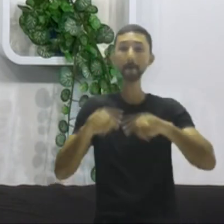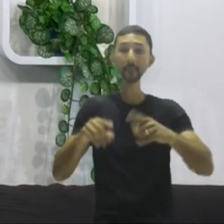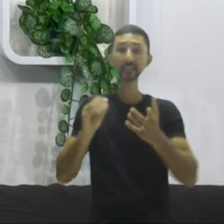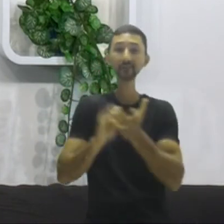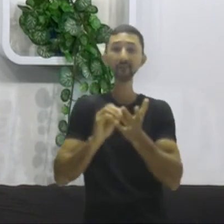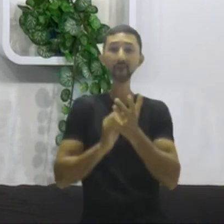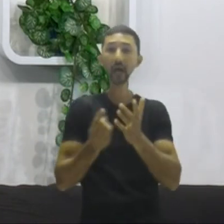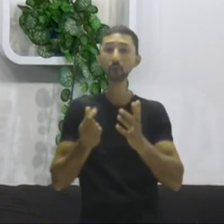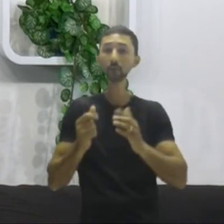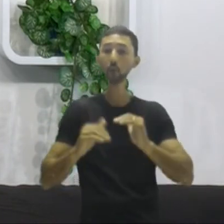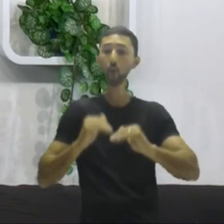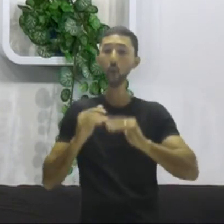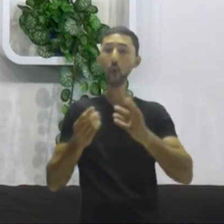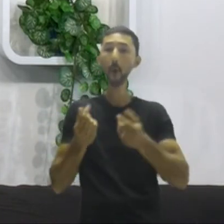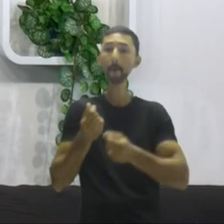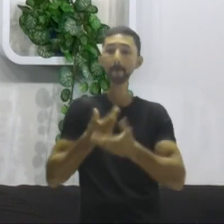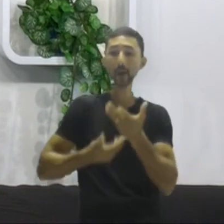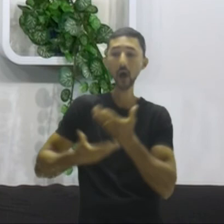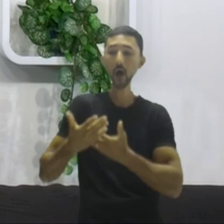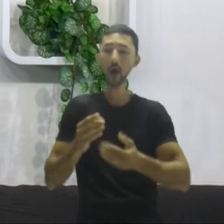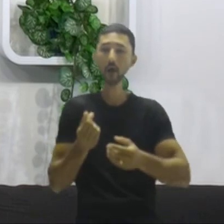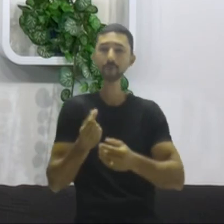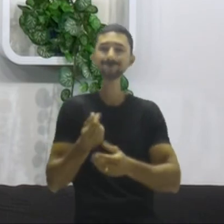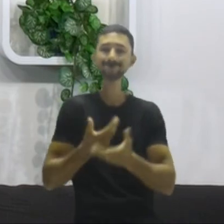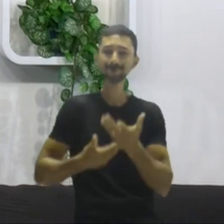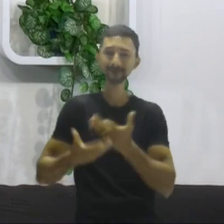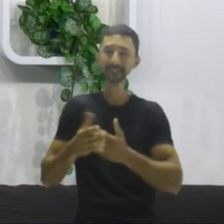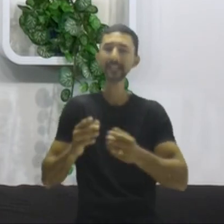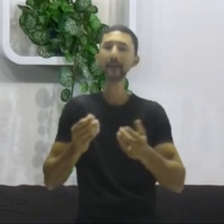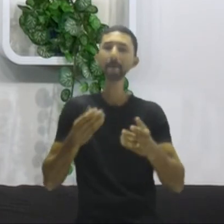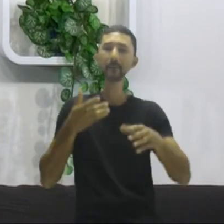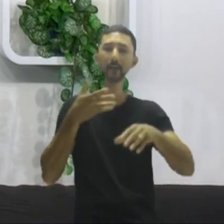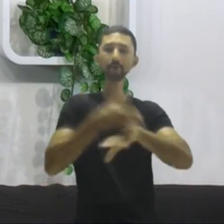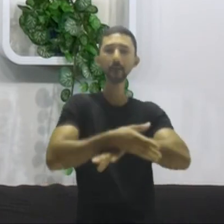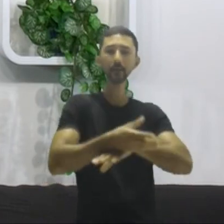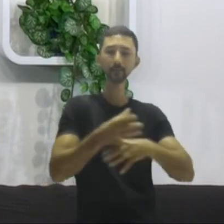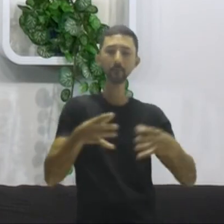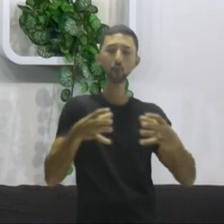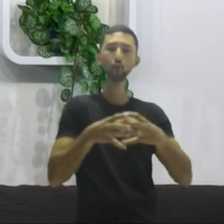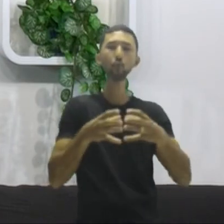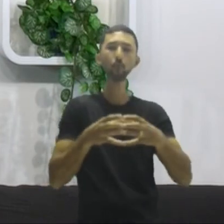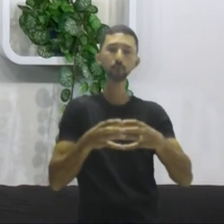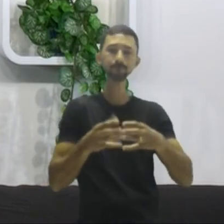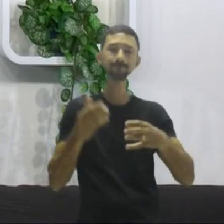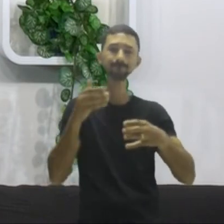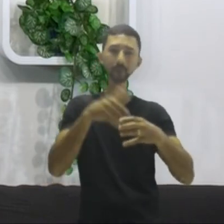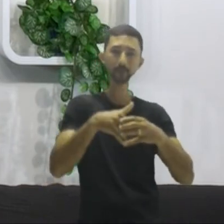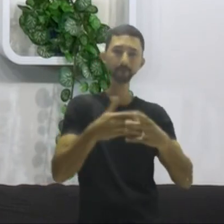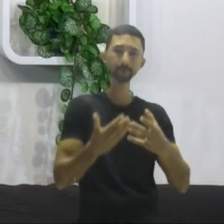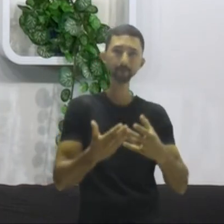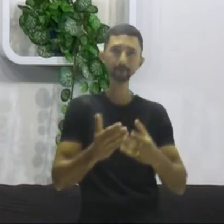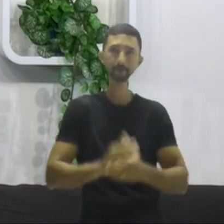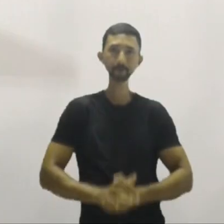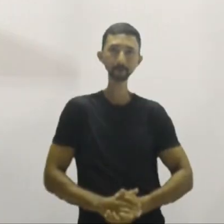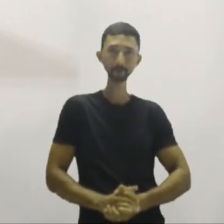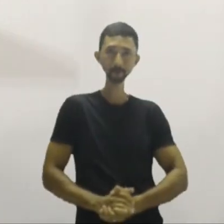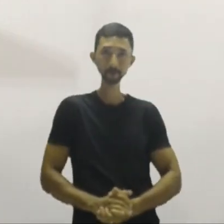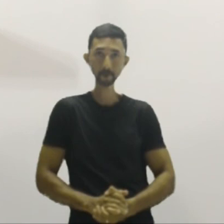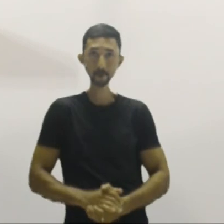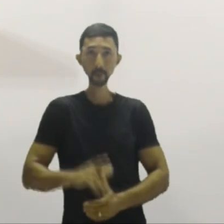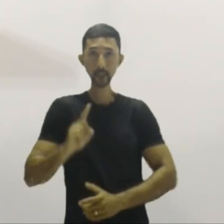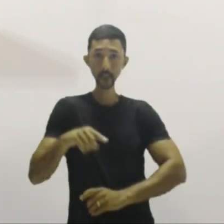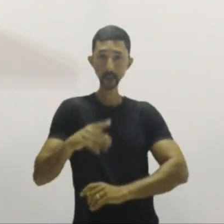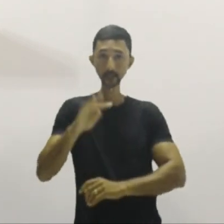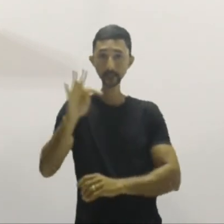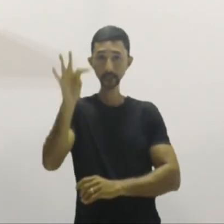economia estável o suficiente para entrar no bloco. Esse é o